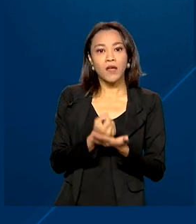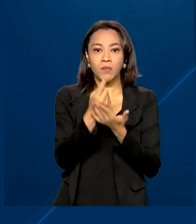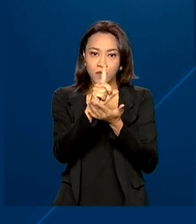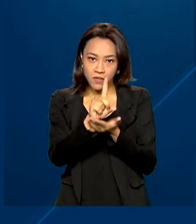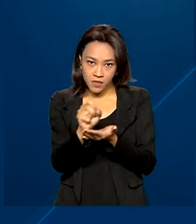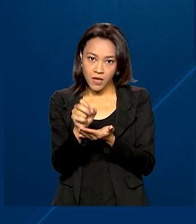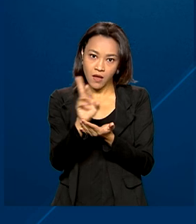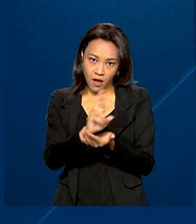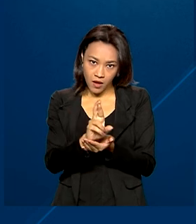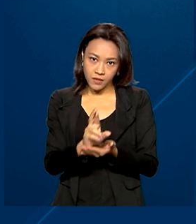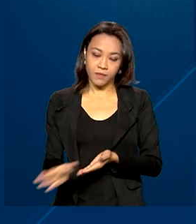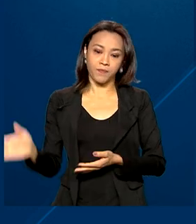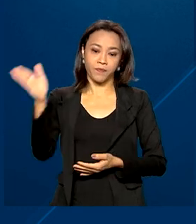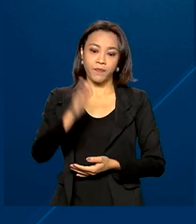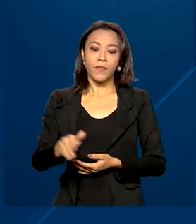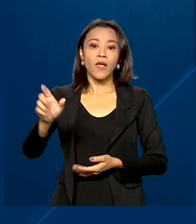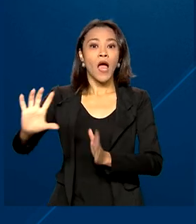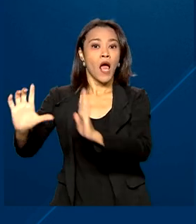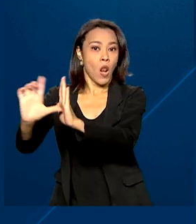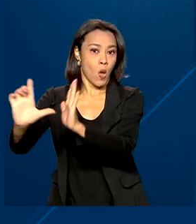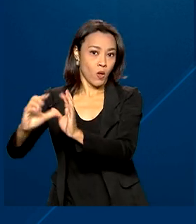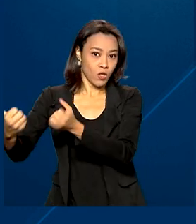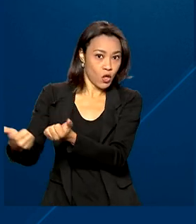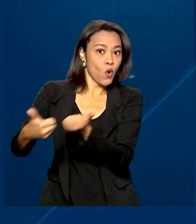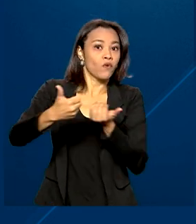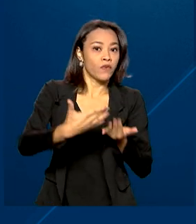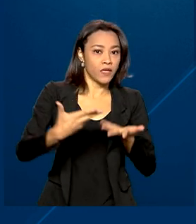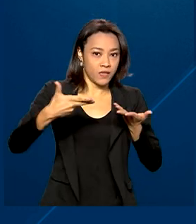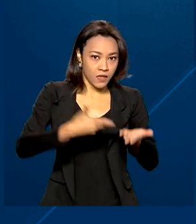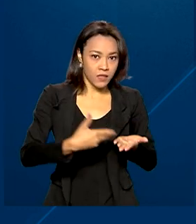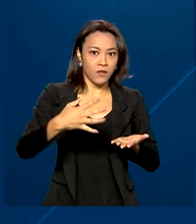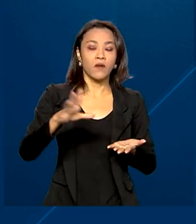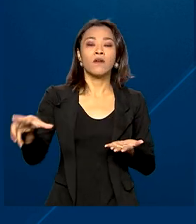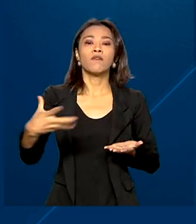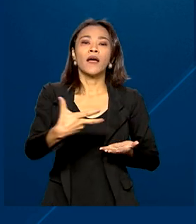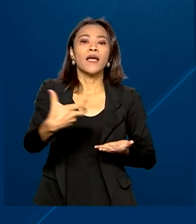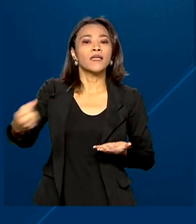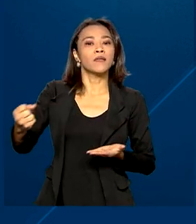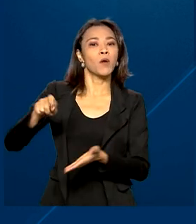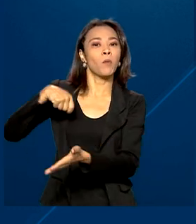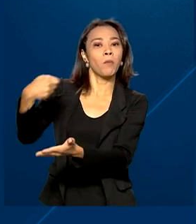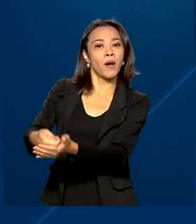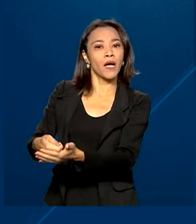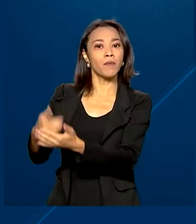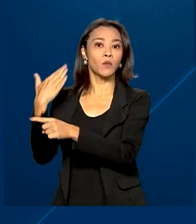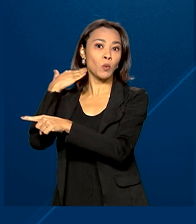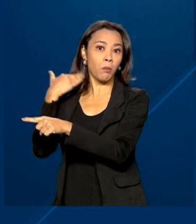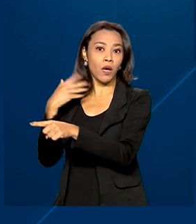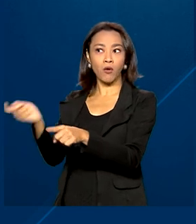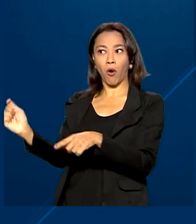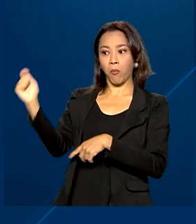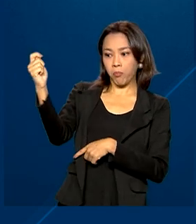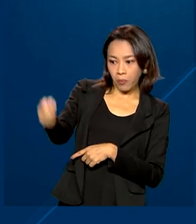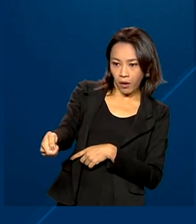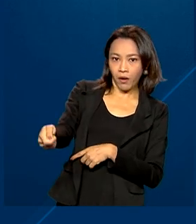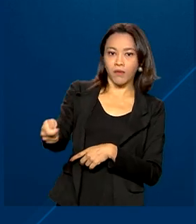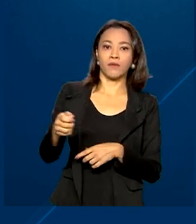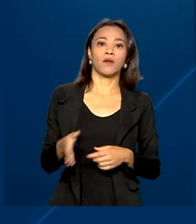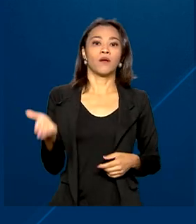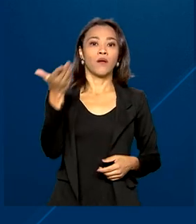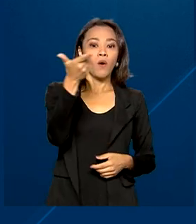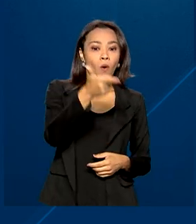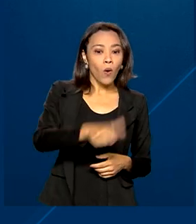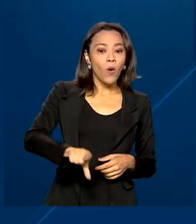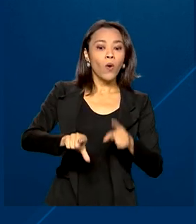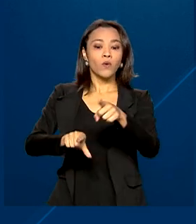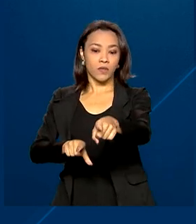dinheiro. Já o lojista que oferecer essa opção vai receber um pagamento da instituição financeira. Outra modalidade